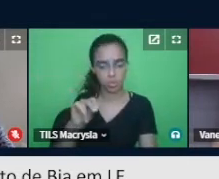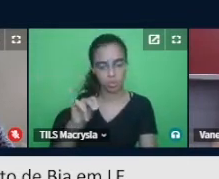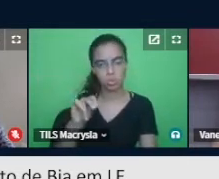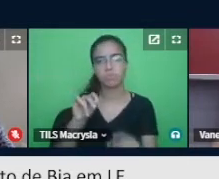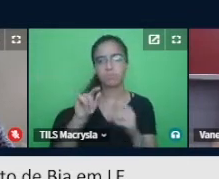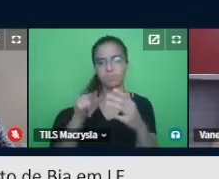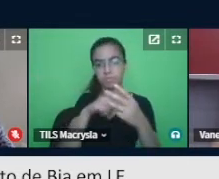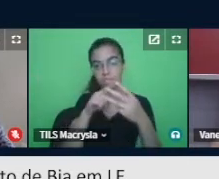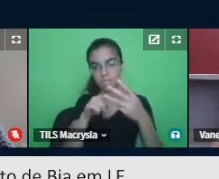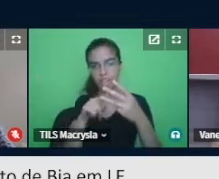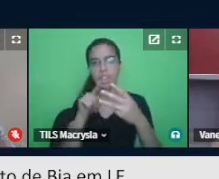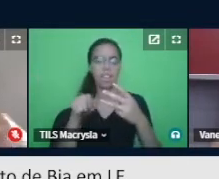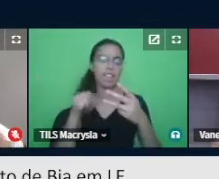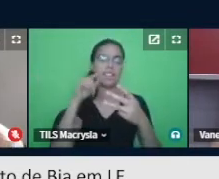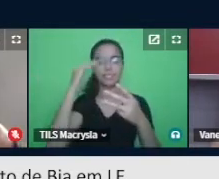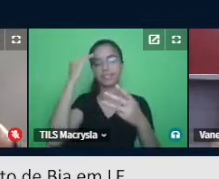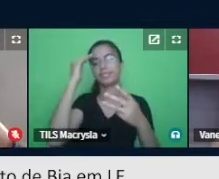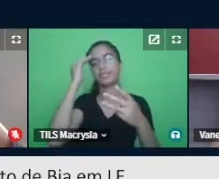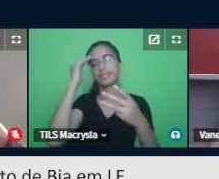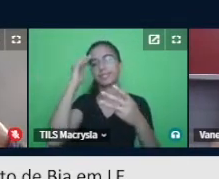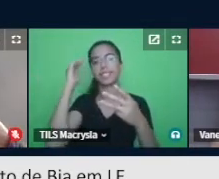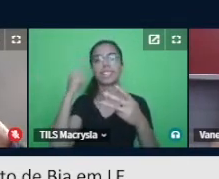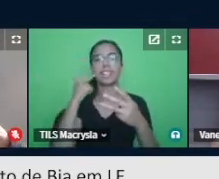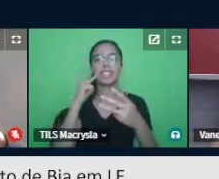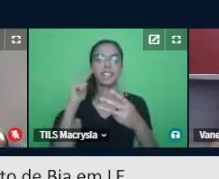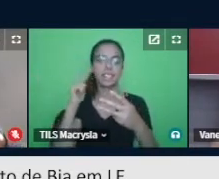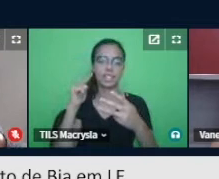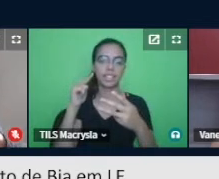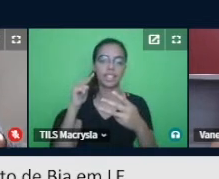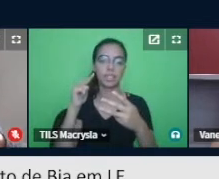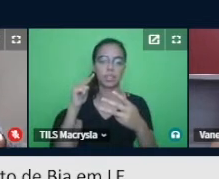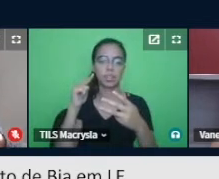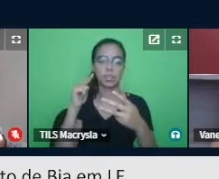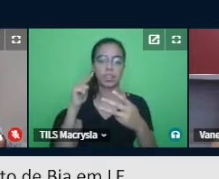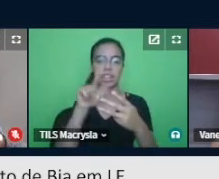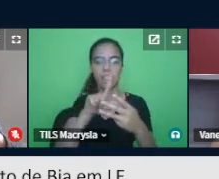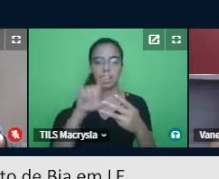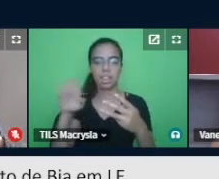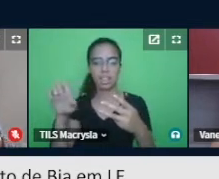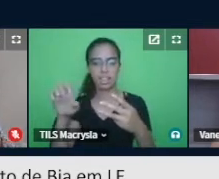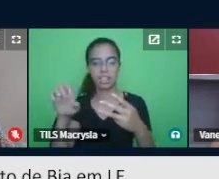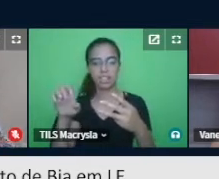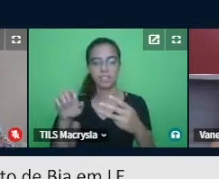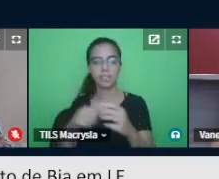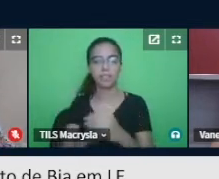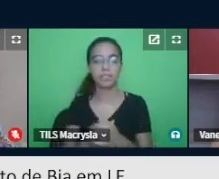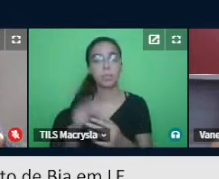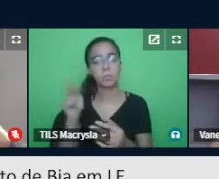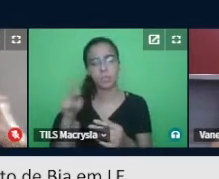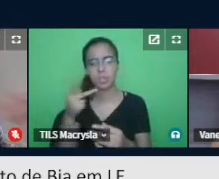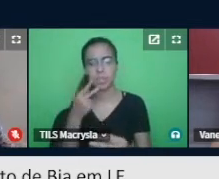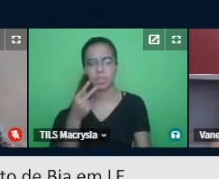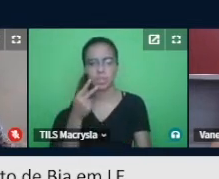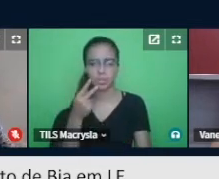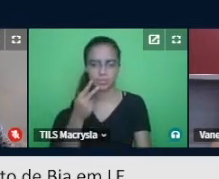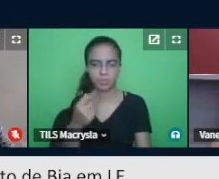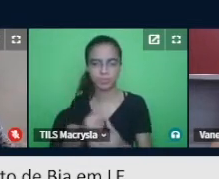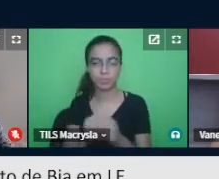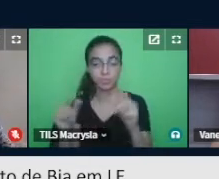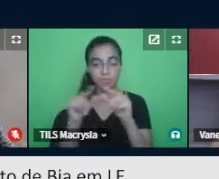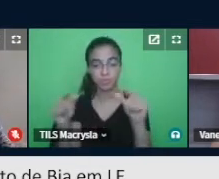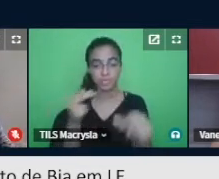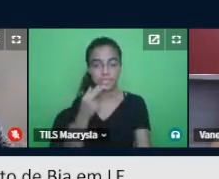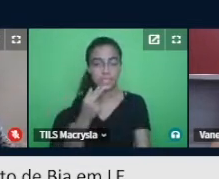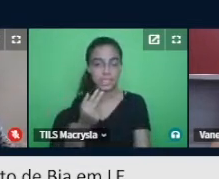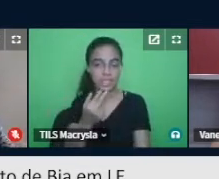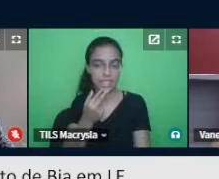estrangeira, ela estava explicando feathers, que é penas, e aí a professora falou assim, cats and dogs have fur, birds